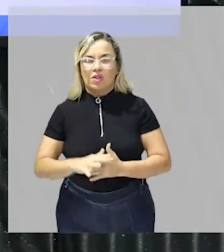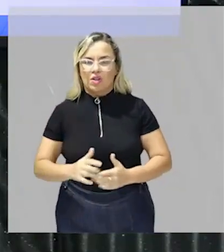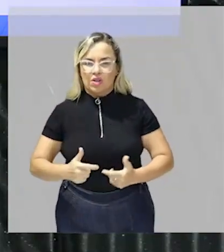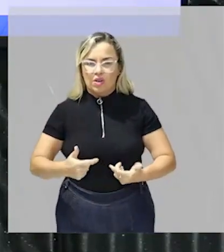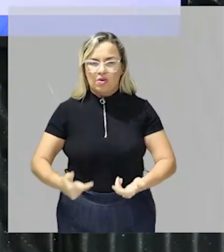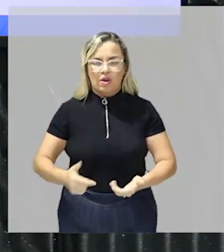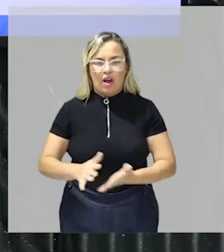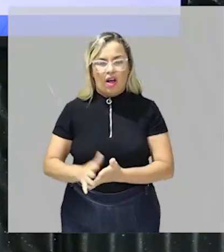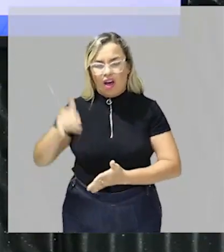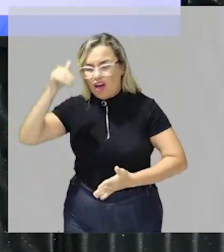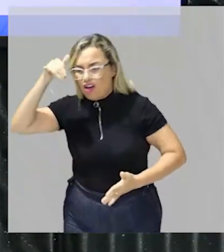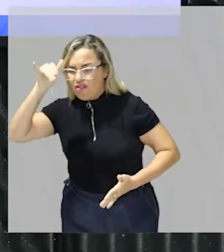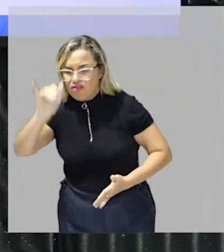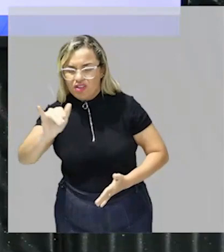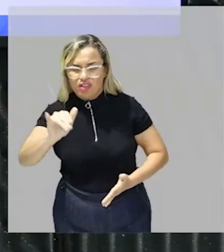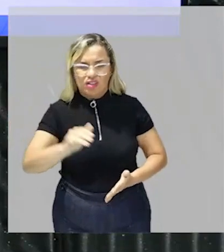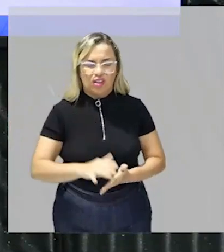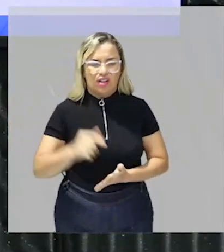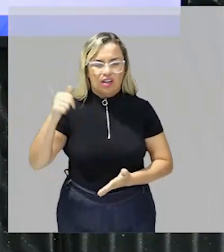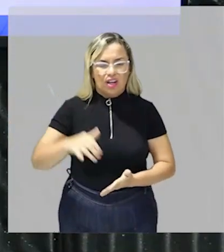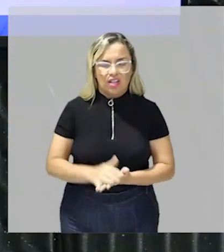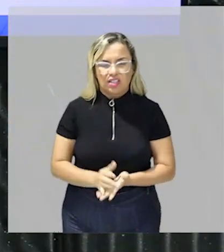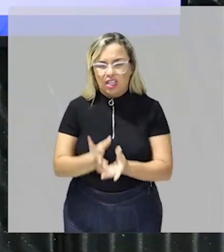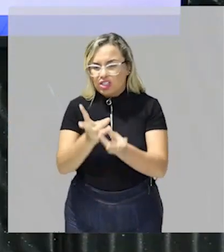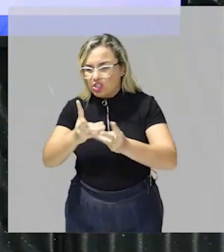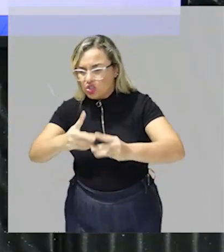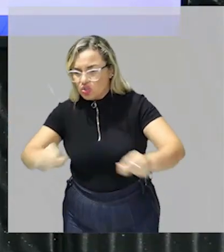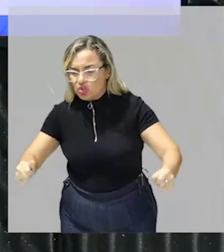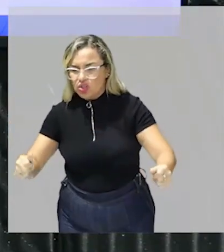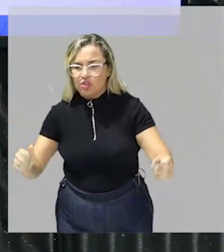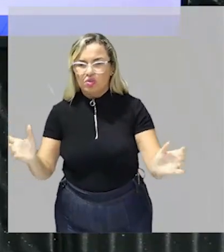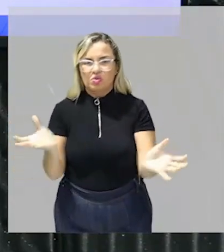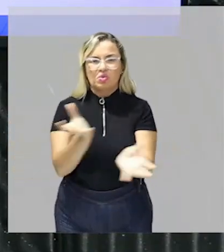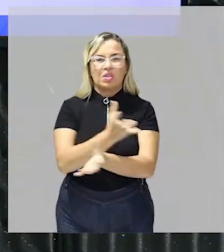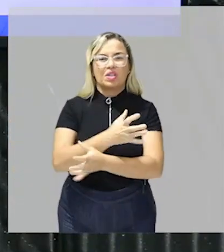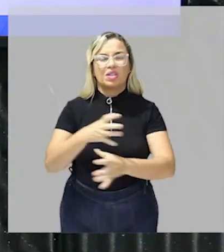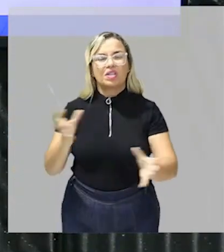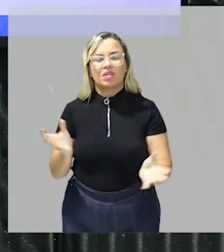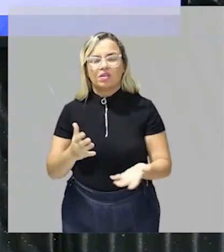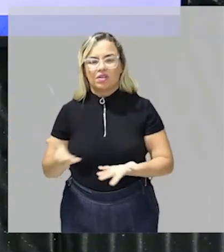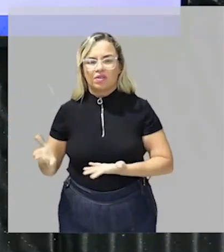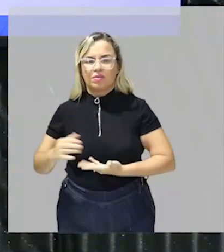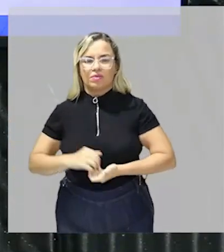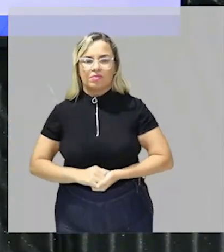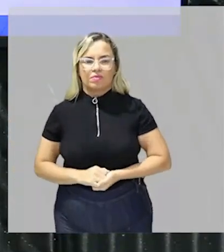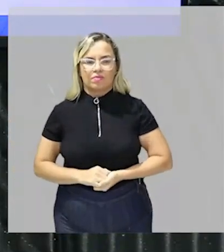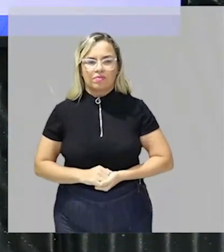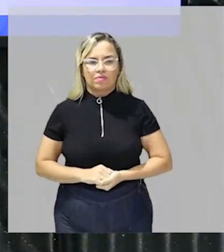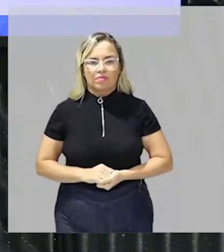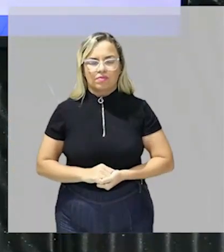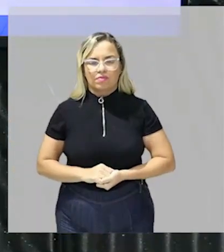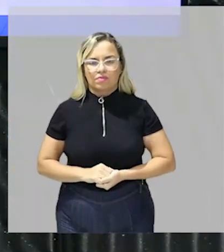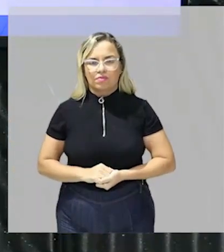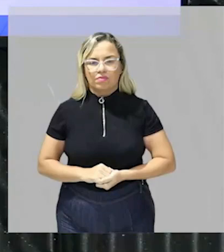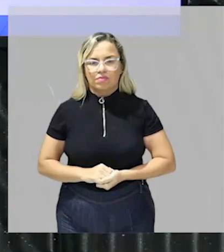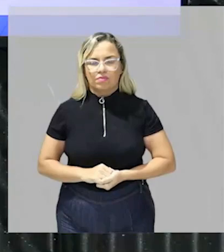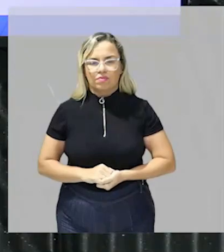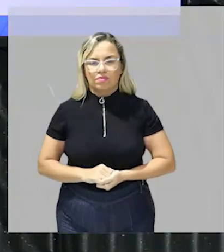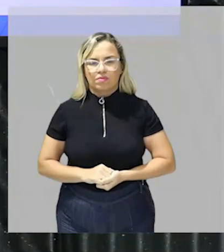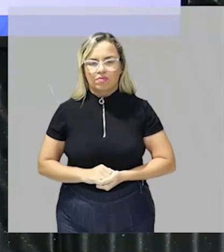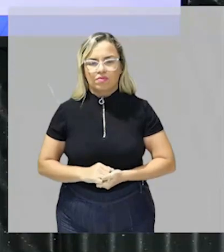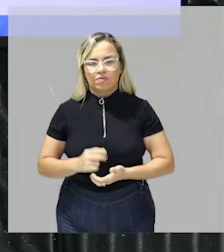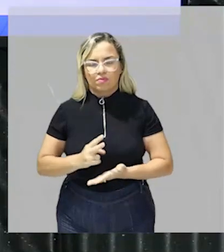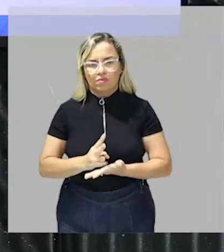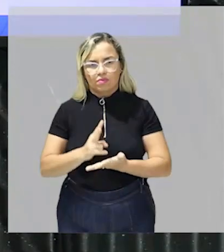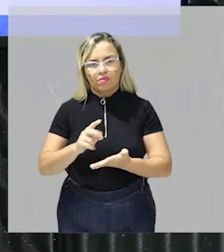a destruição do clima então é como montar um lego apenas há subcontratação